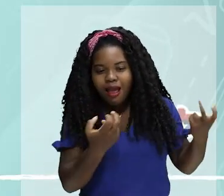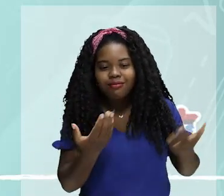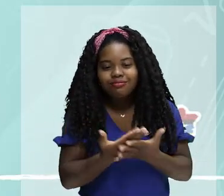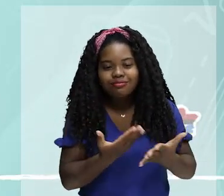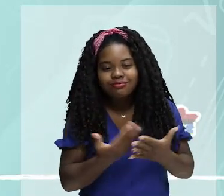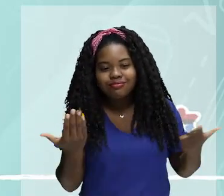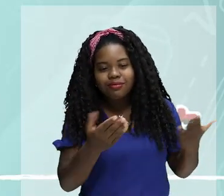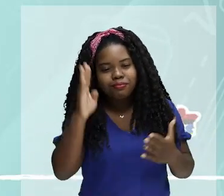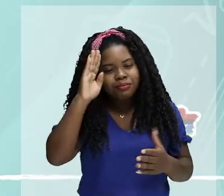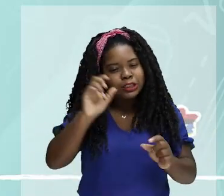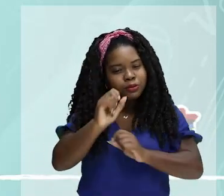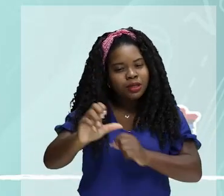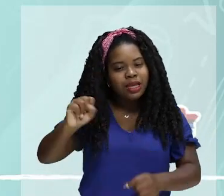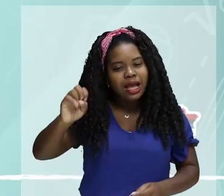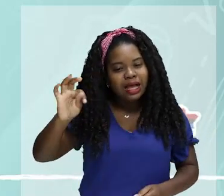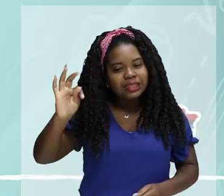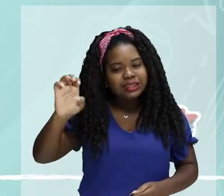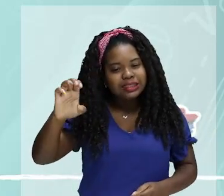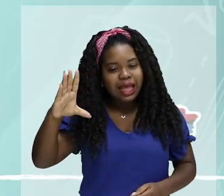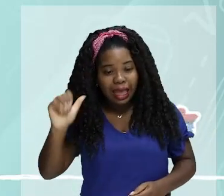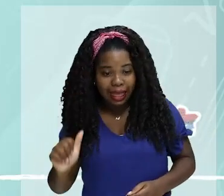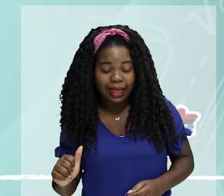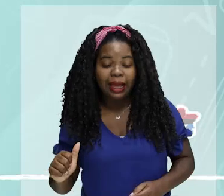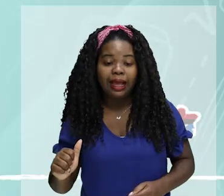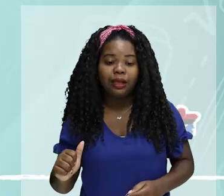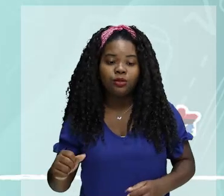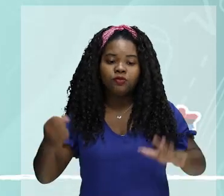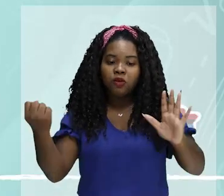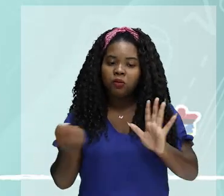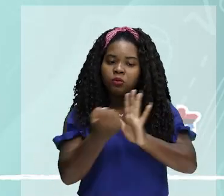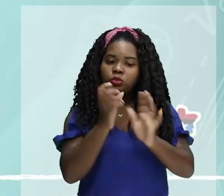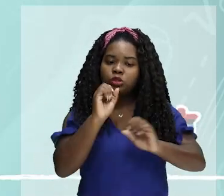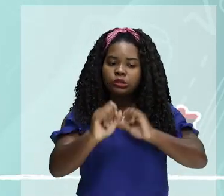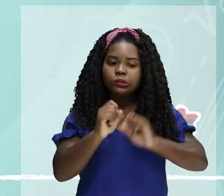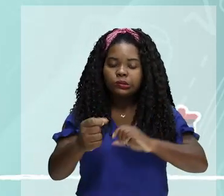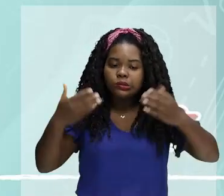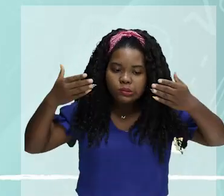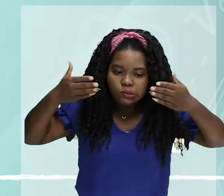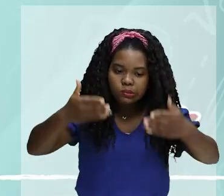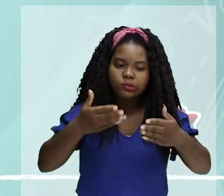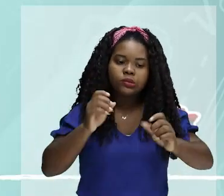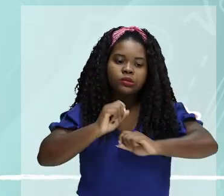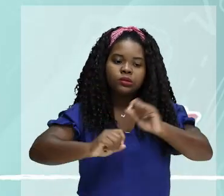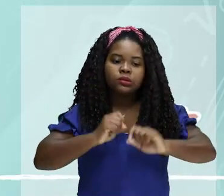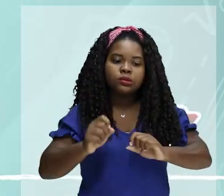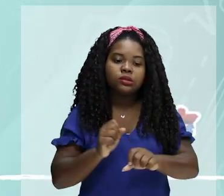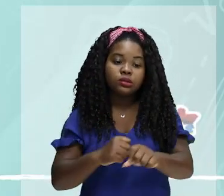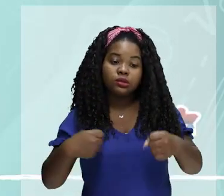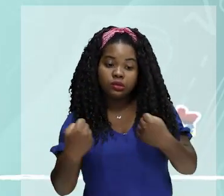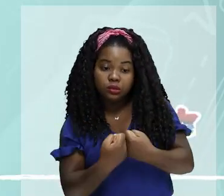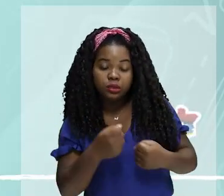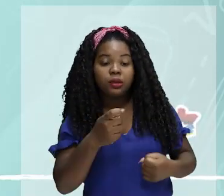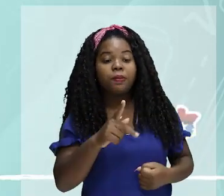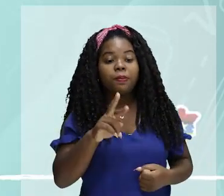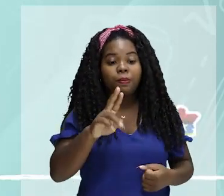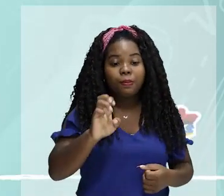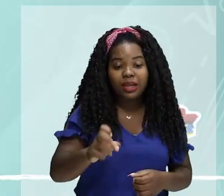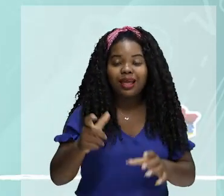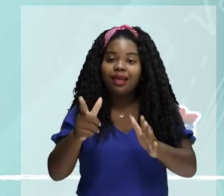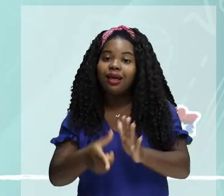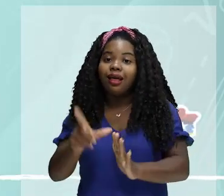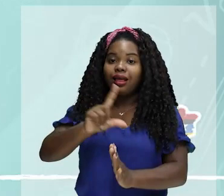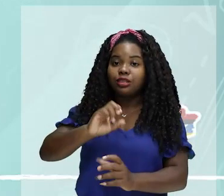principalmente os aztecas. Nós vamos destacar entre essas sociedades da América pré-colombiana, para